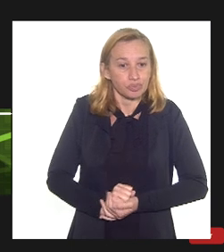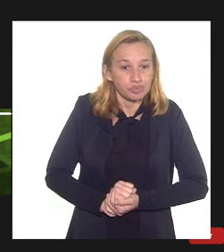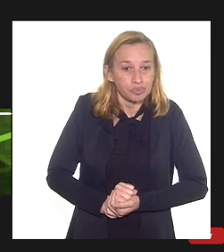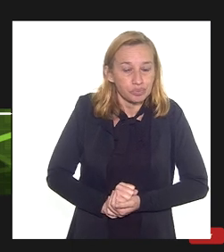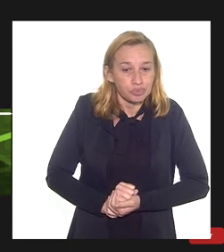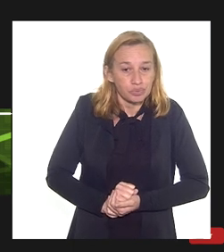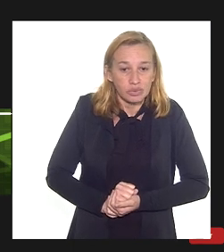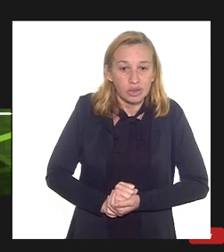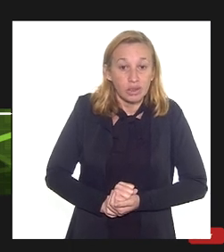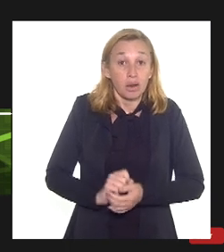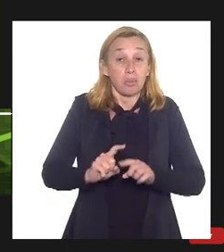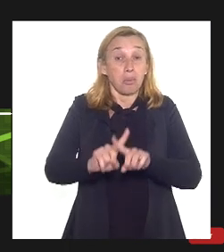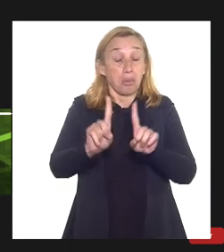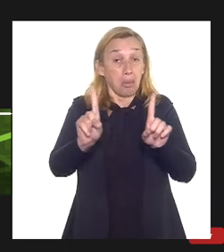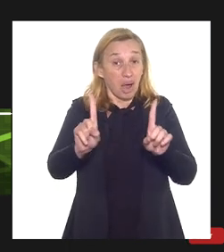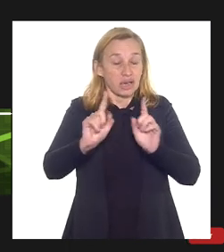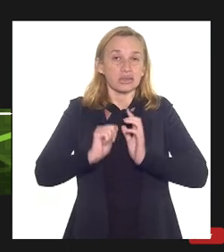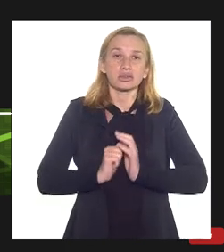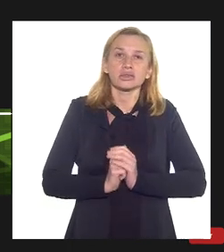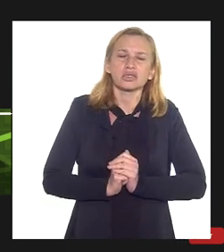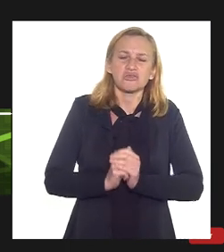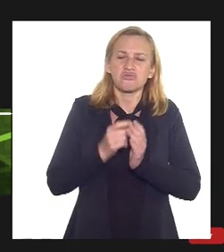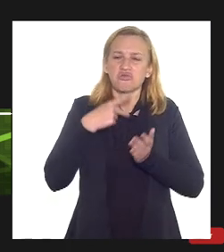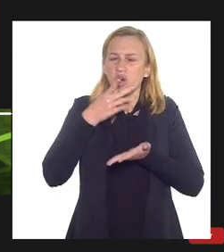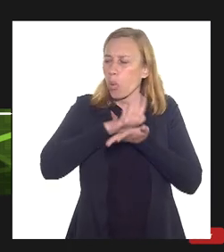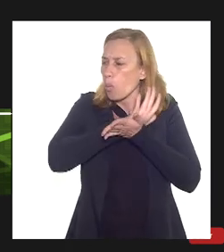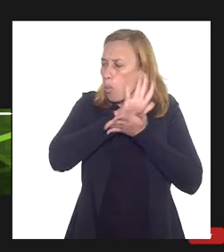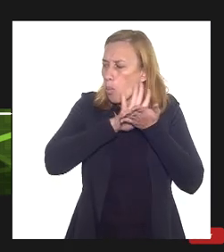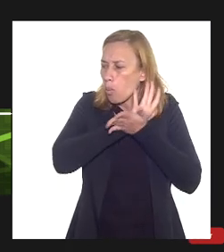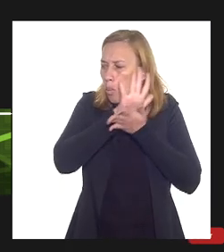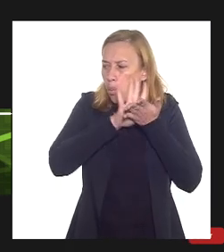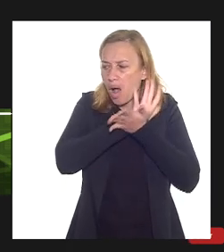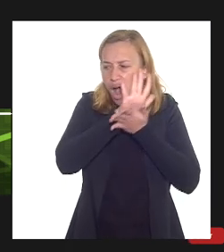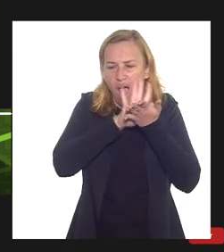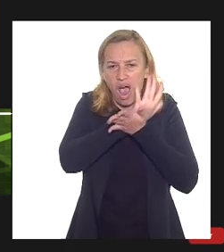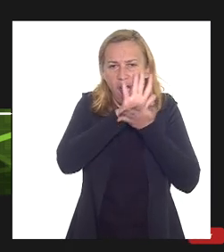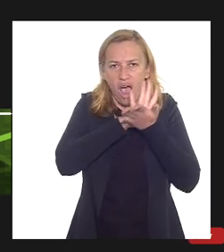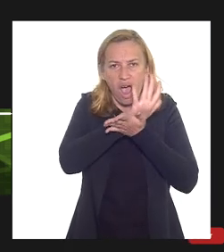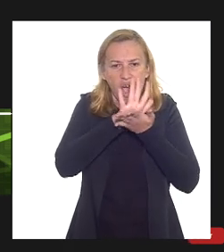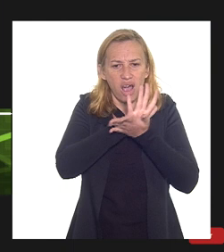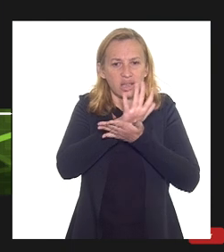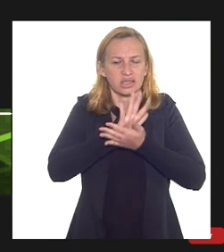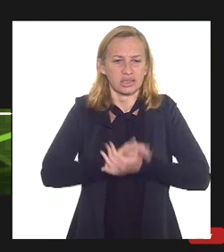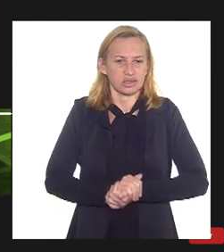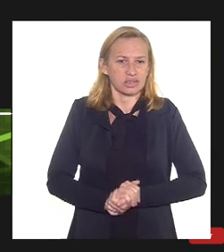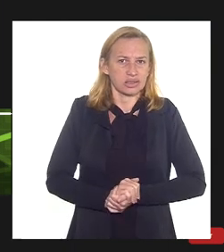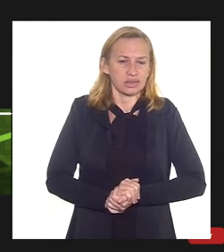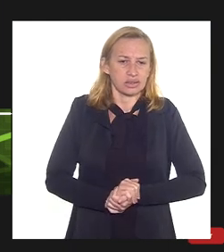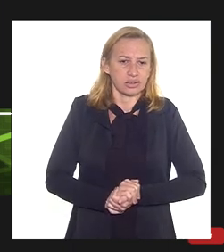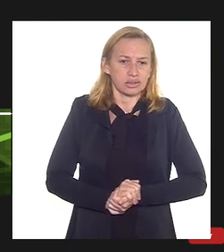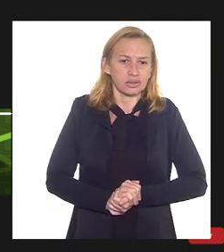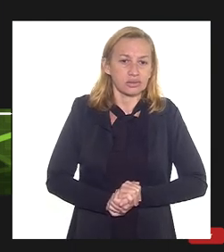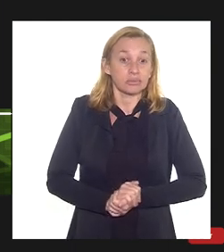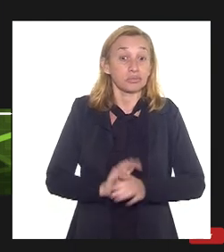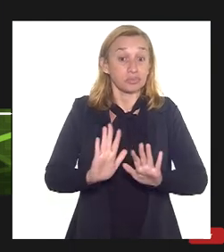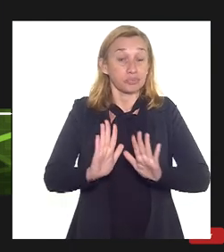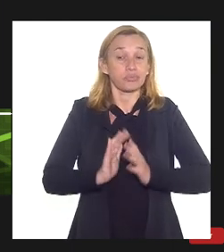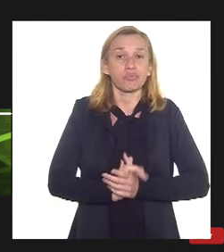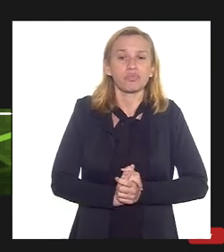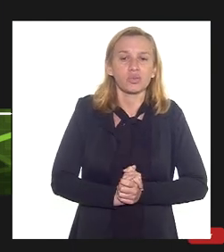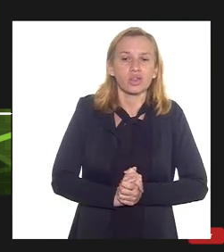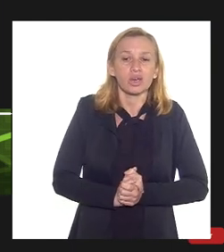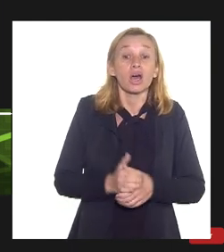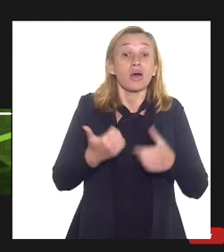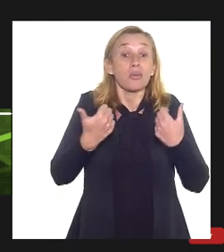mas não falou nada pelo menos nos jornais sobre o da moneta então essa questão é que